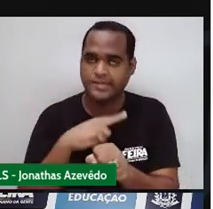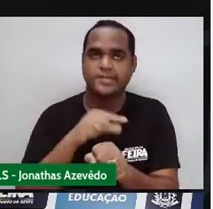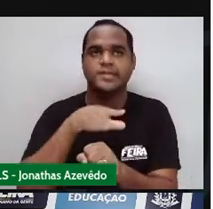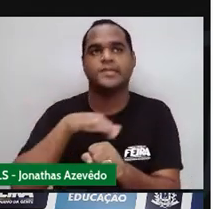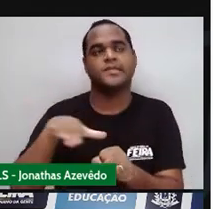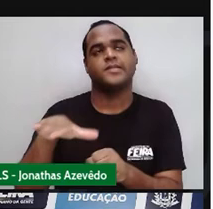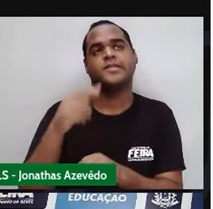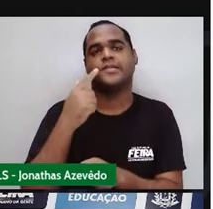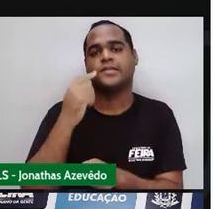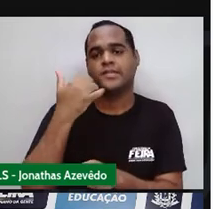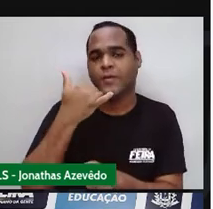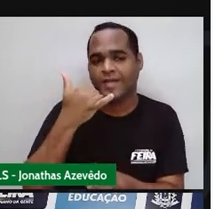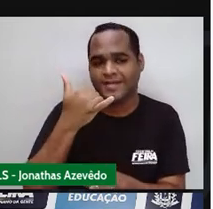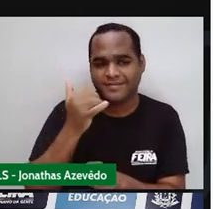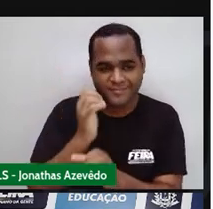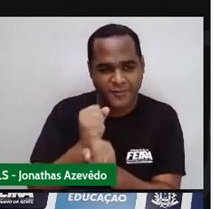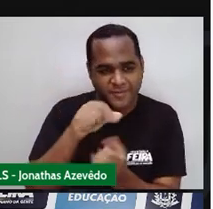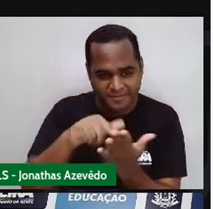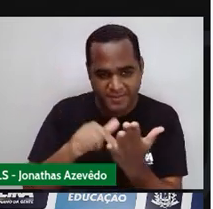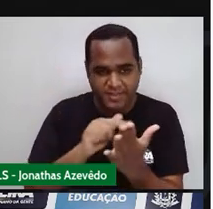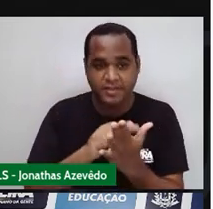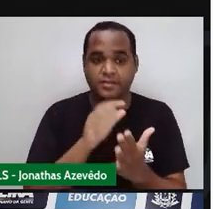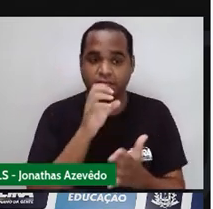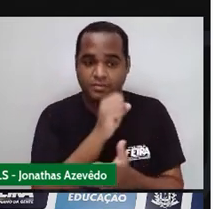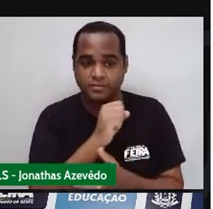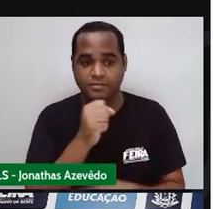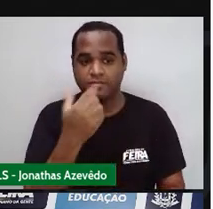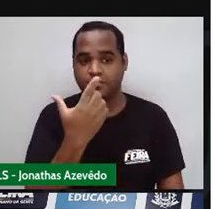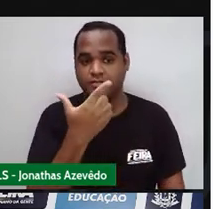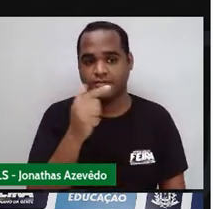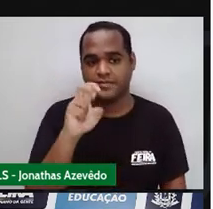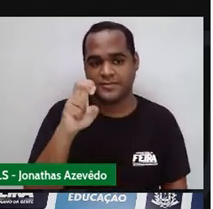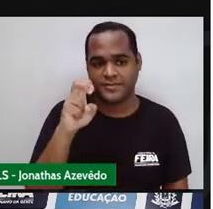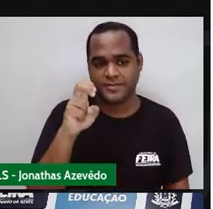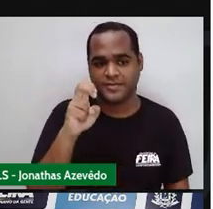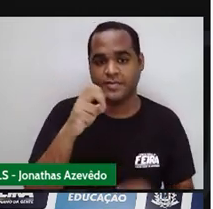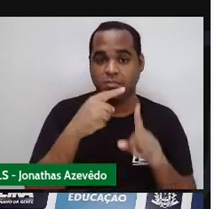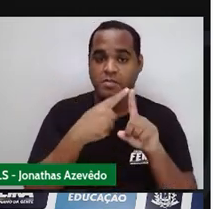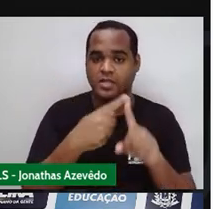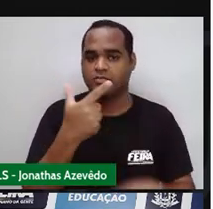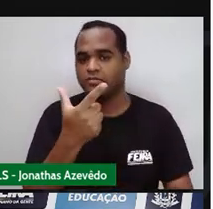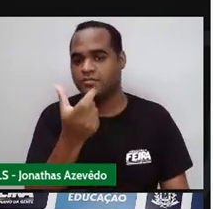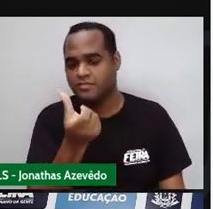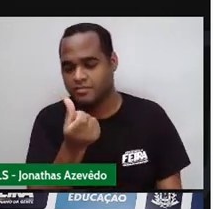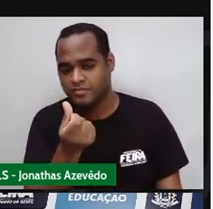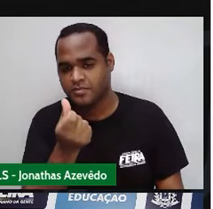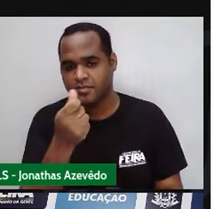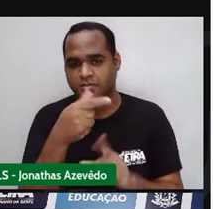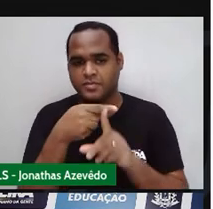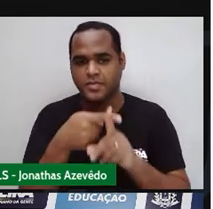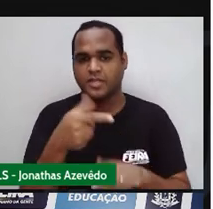Para a gente ser mais rápido Certo? Então ó 25 Mais 26 Mais 27